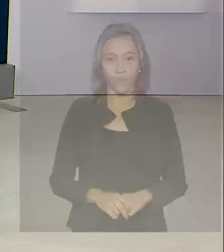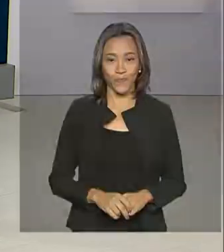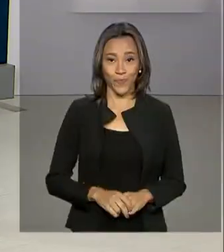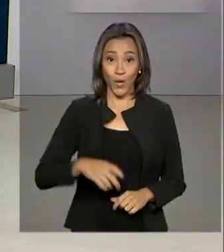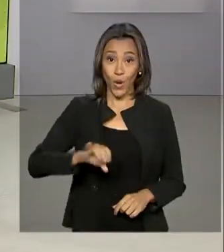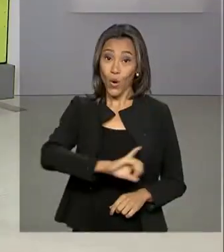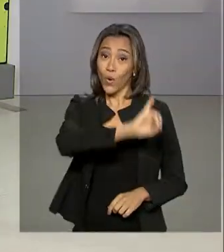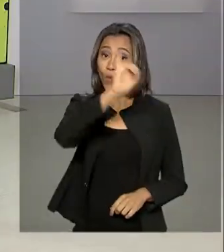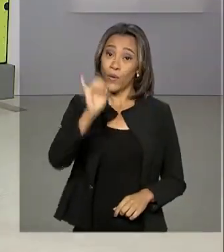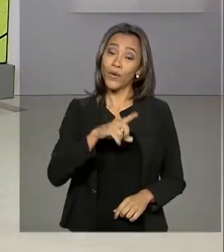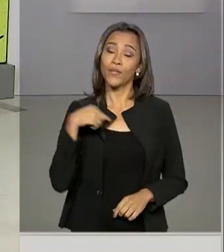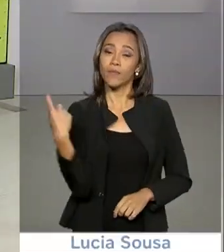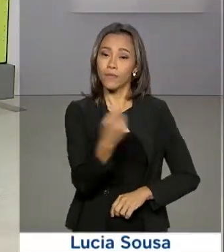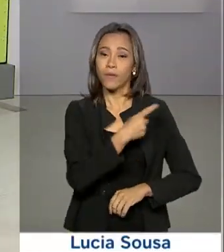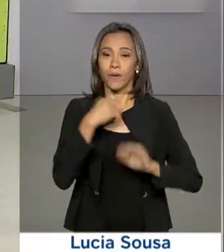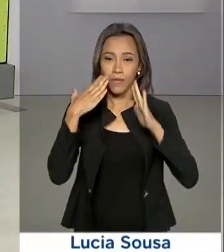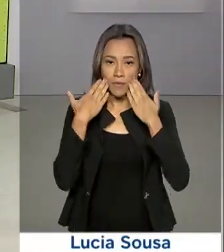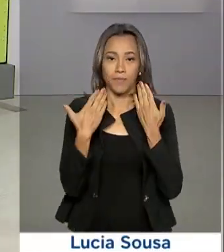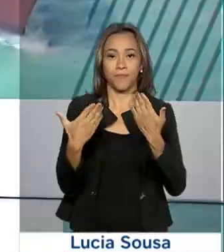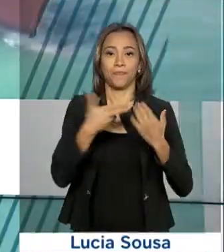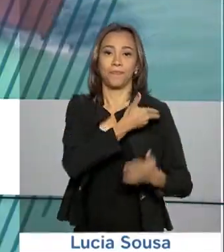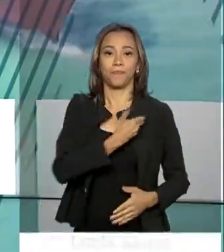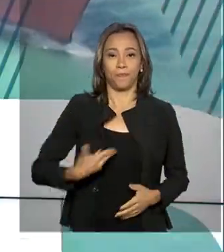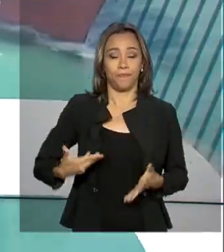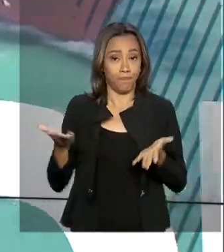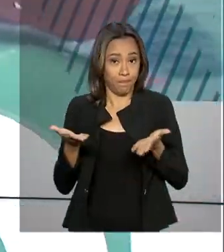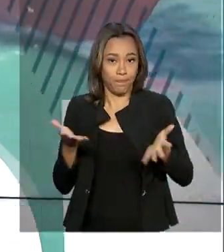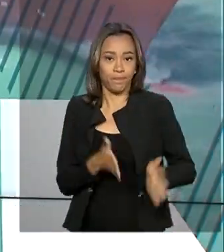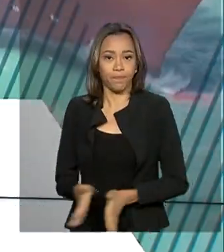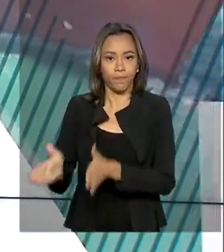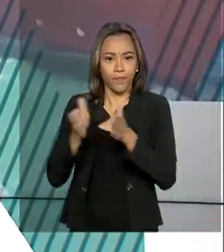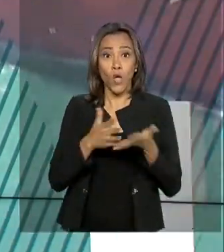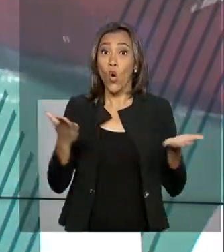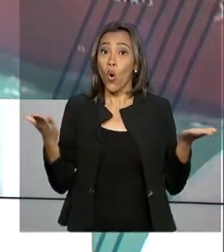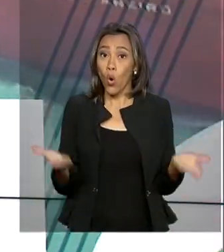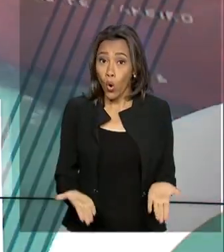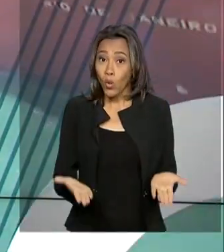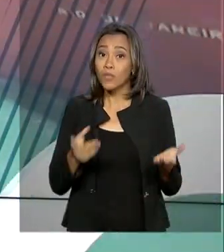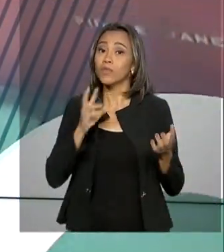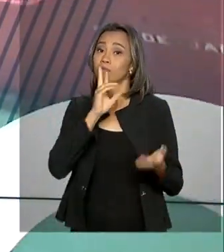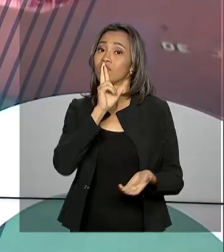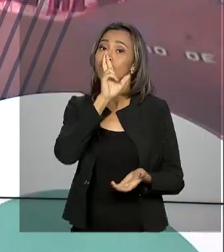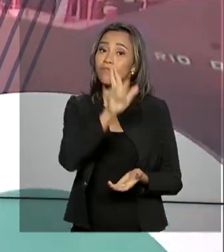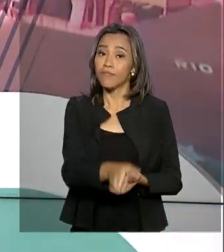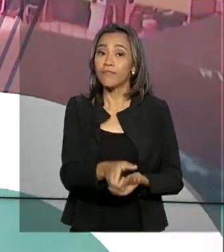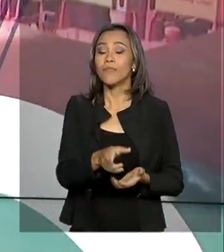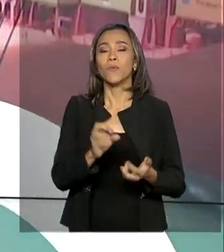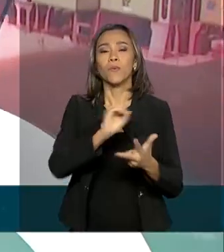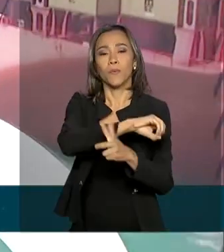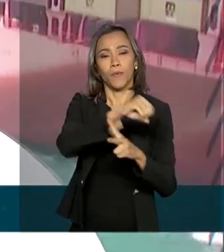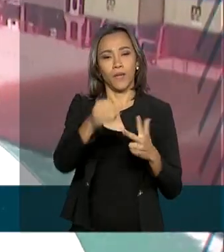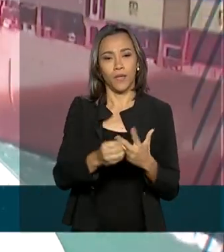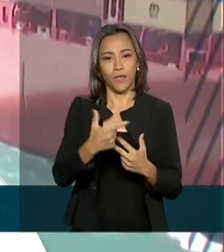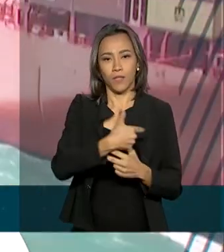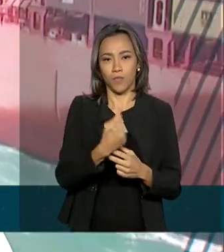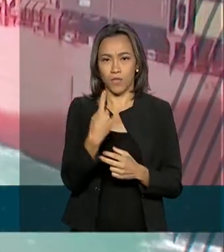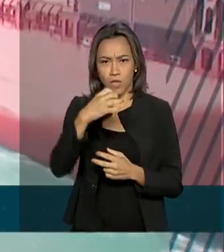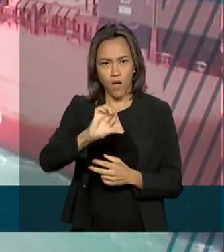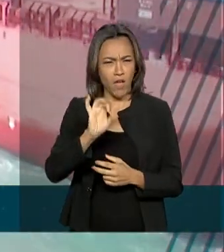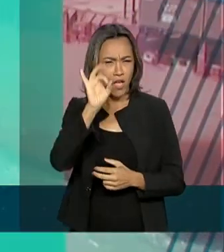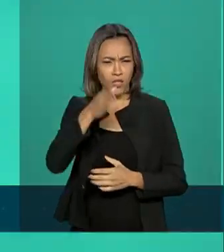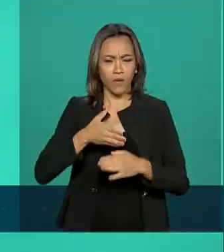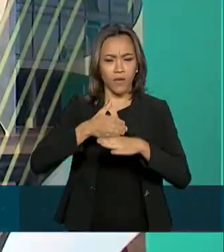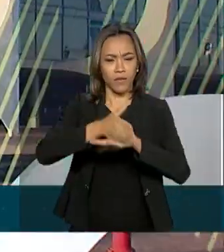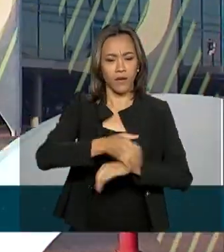Olá, já estamos no ar com o governo agora. Saiu hoje o resultado do Enem 2019. Basta acessar enem